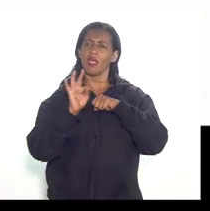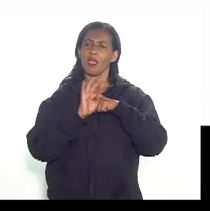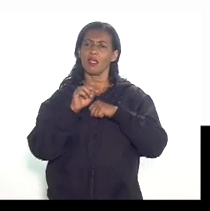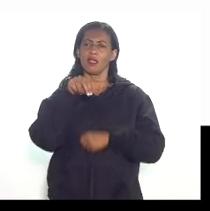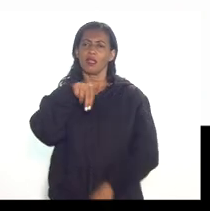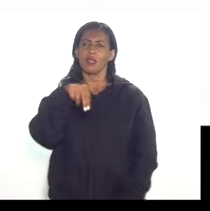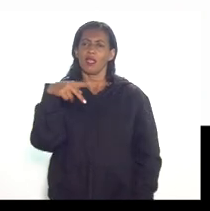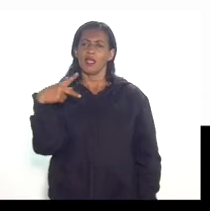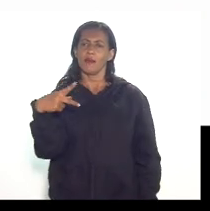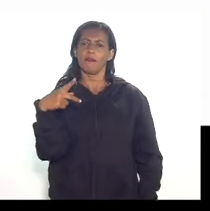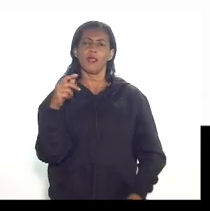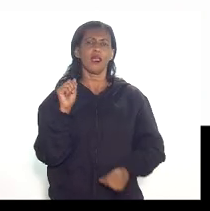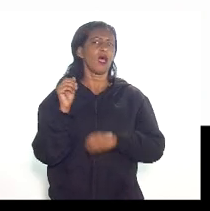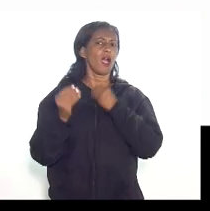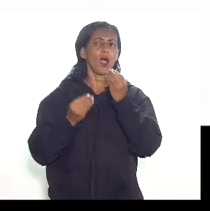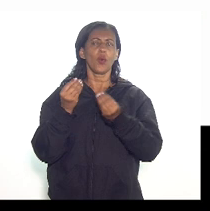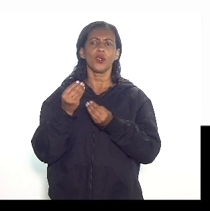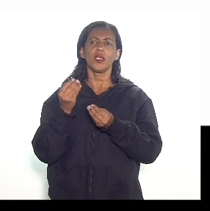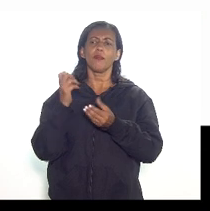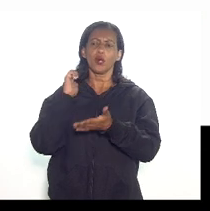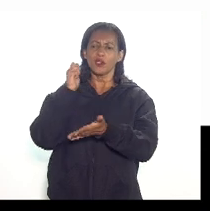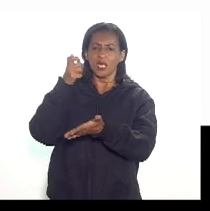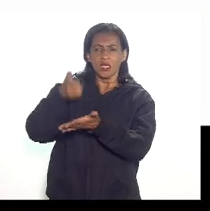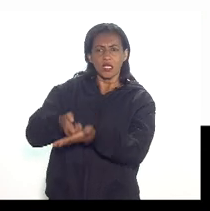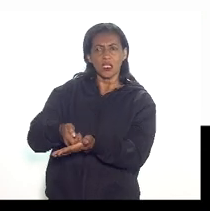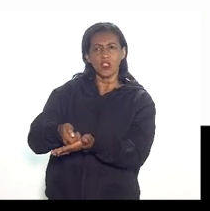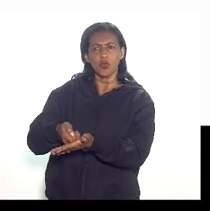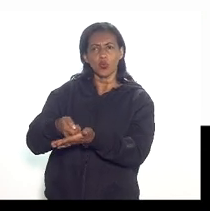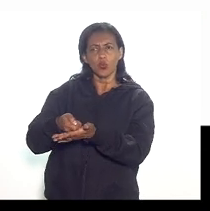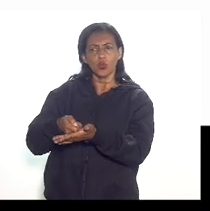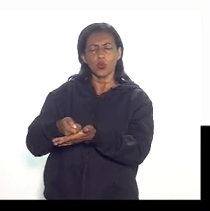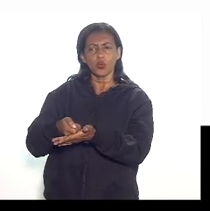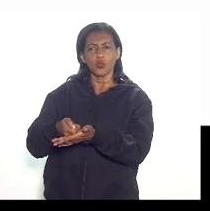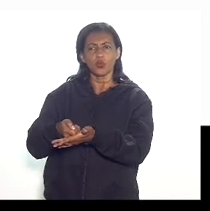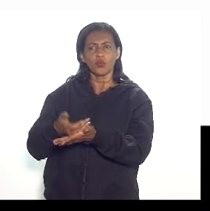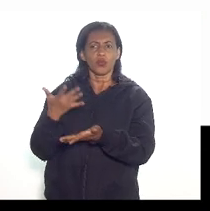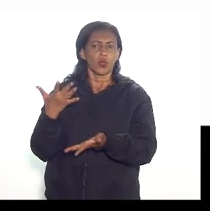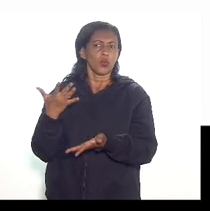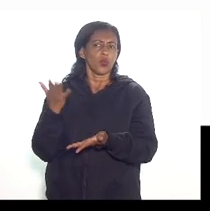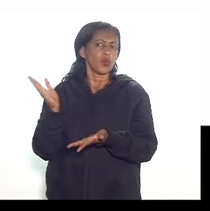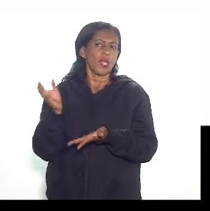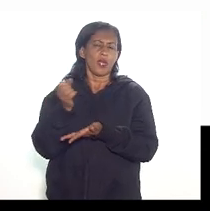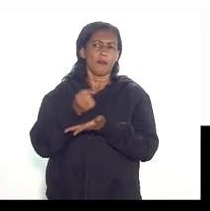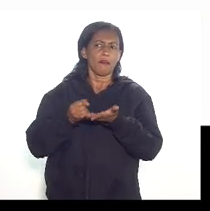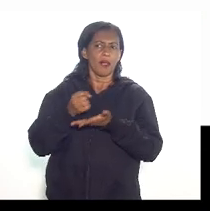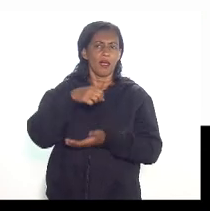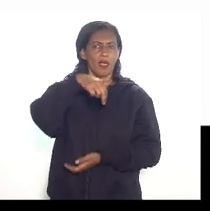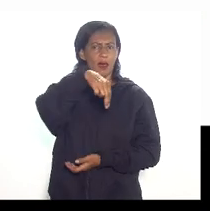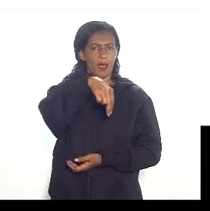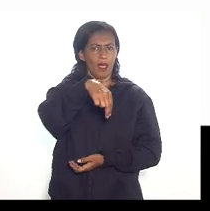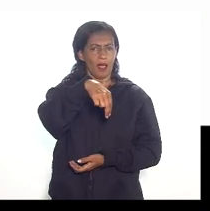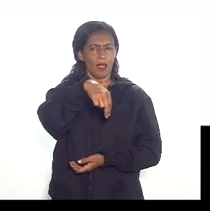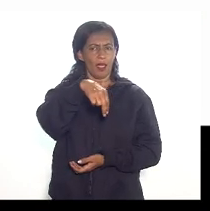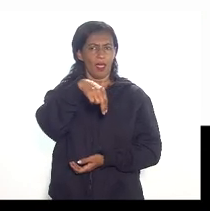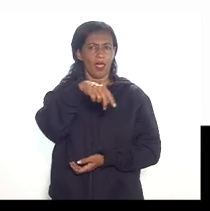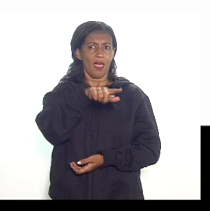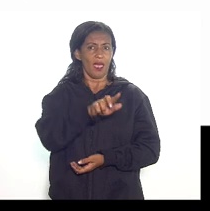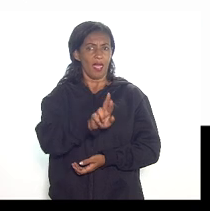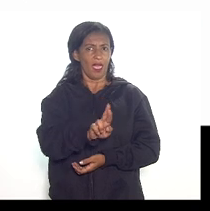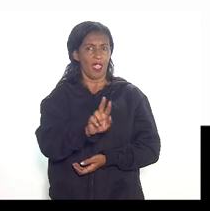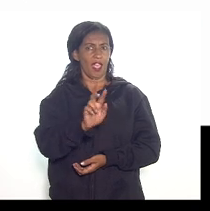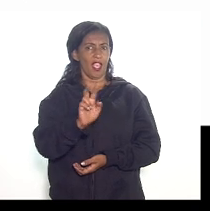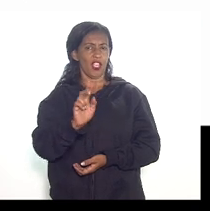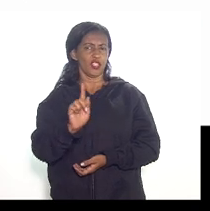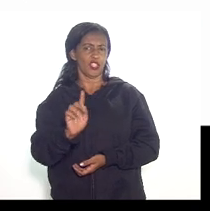ao que pode ser cobrado porque o que pode ser cobrado a ANP cobrava era basicamente DAP e RGT e também